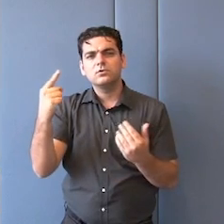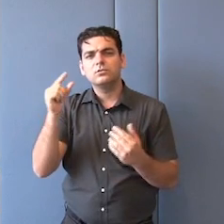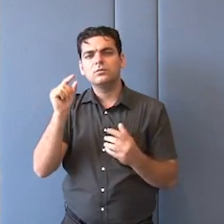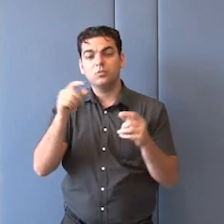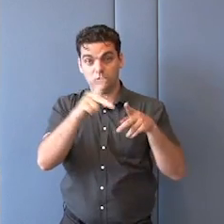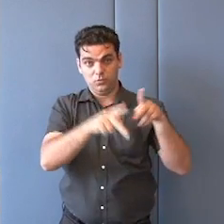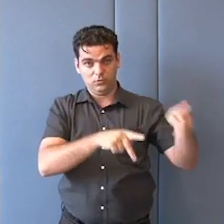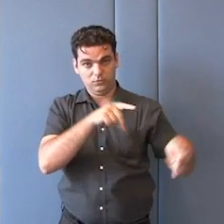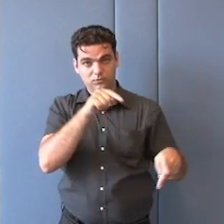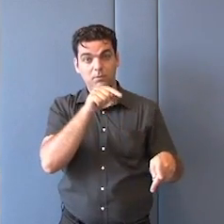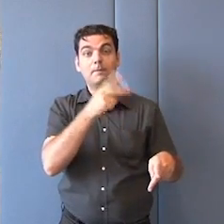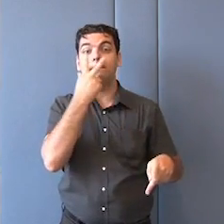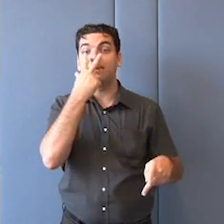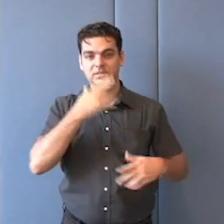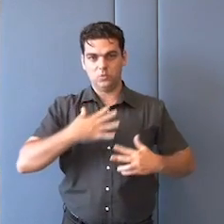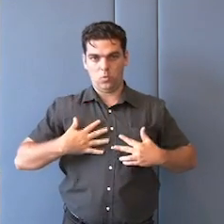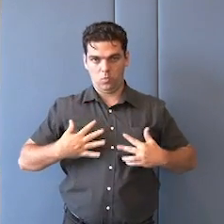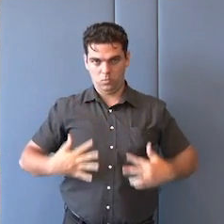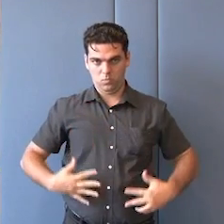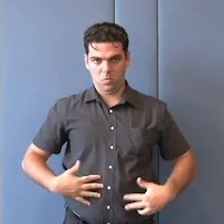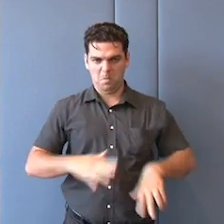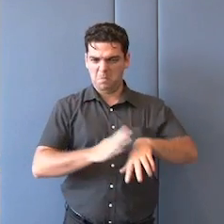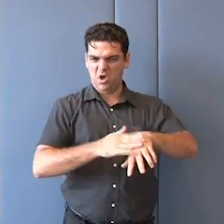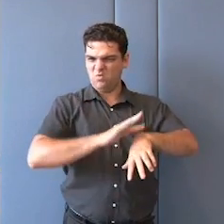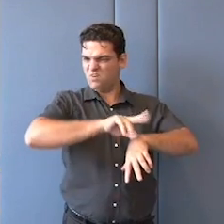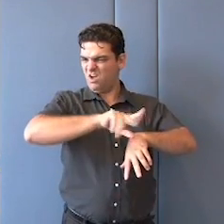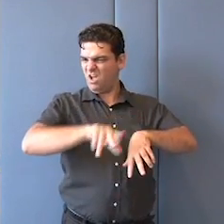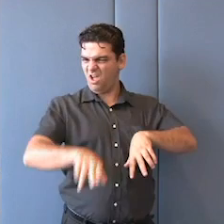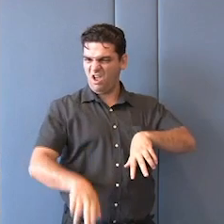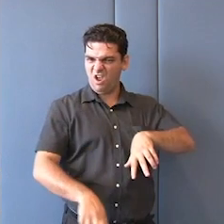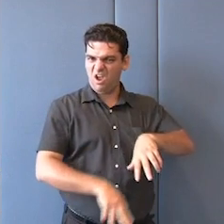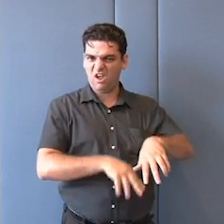o povo é um corpo com muitos braços, com muitas mãos, acho que foi a imagem que ela usou.